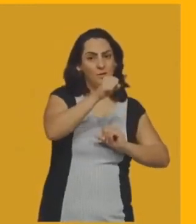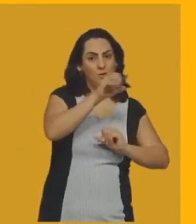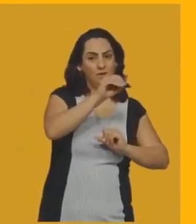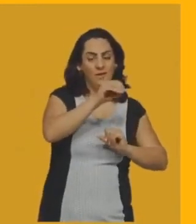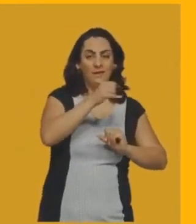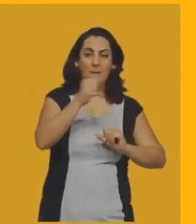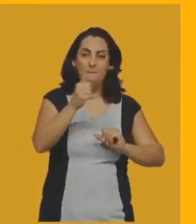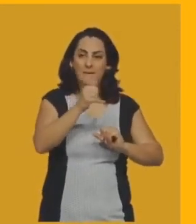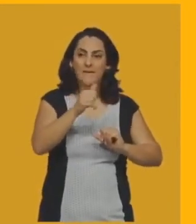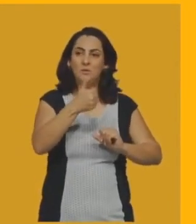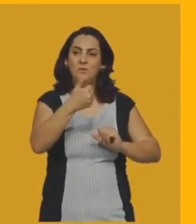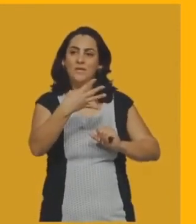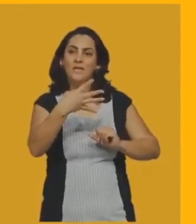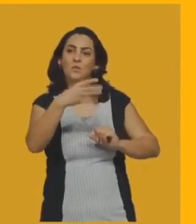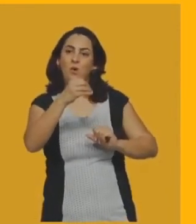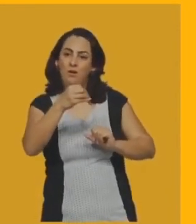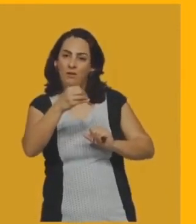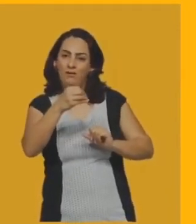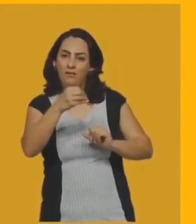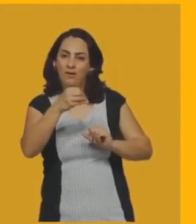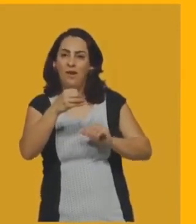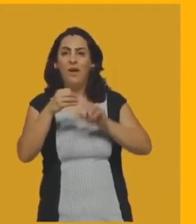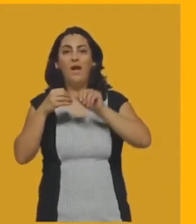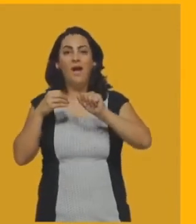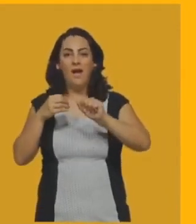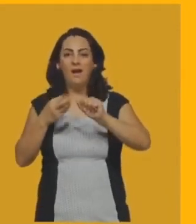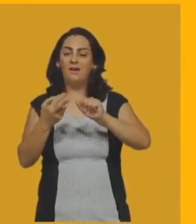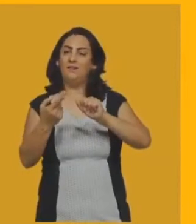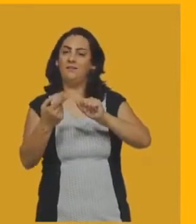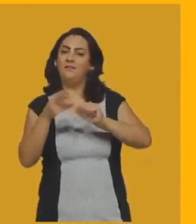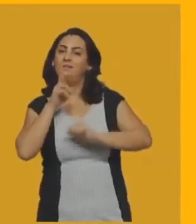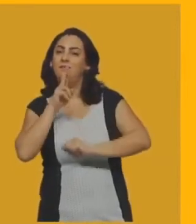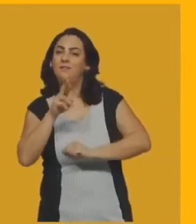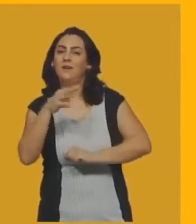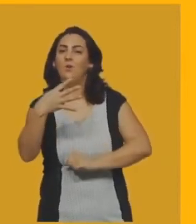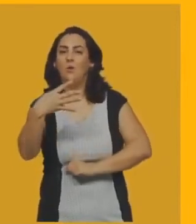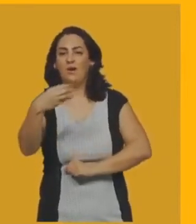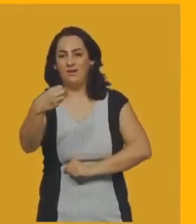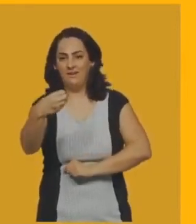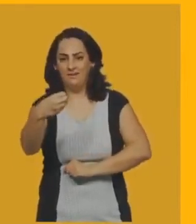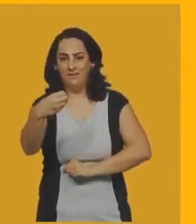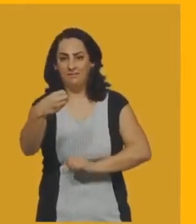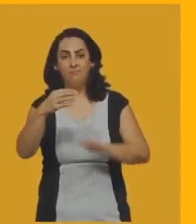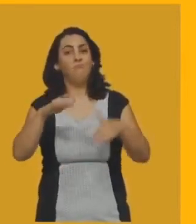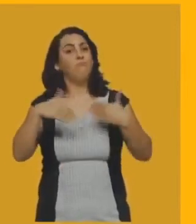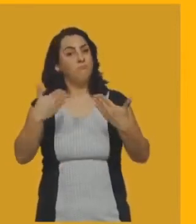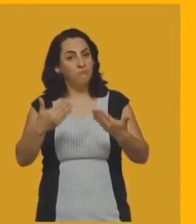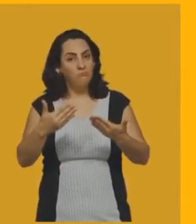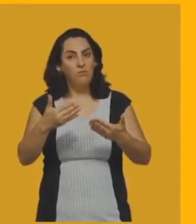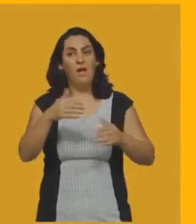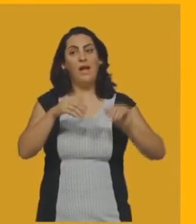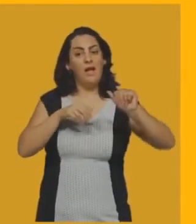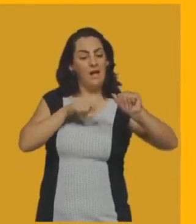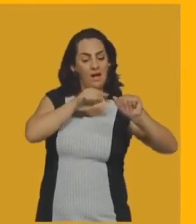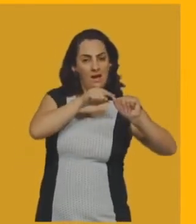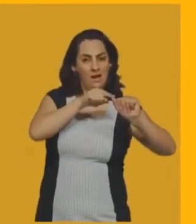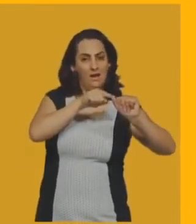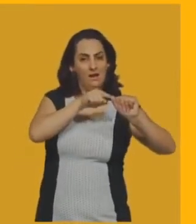graus. Se A vale 40 graus, né, também pela abertura, dá para eu perceber que ele é um ângulo